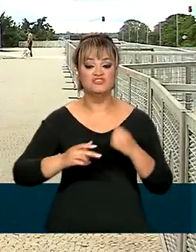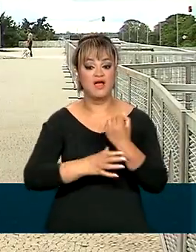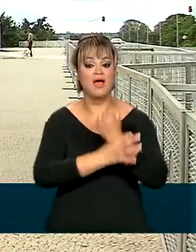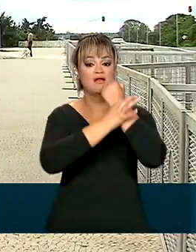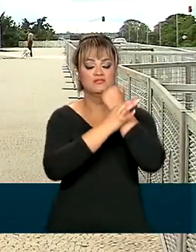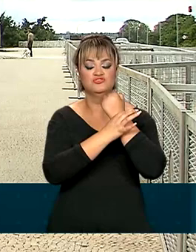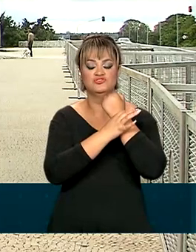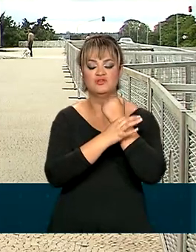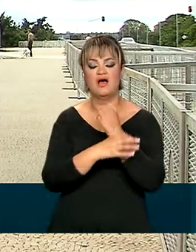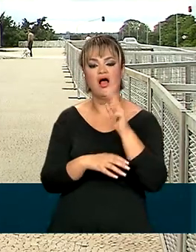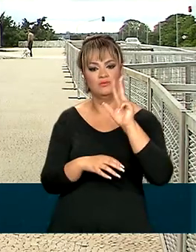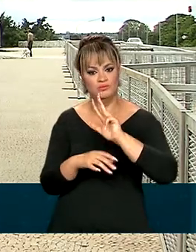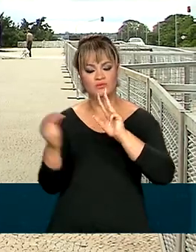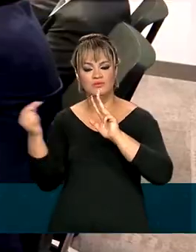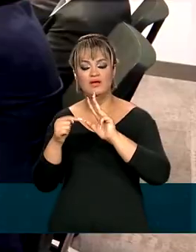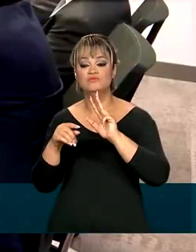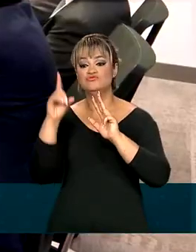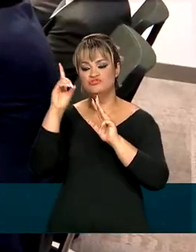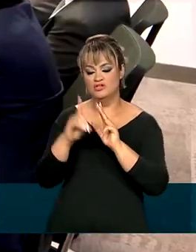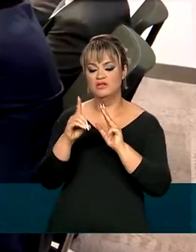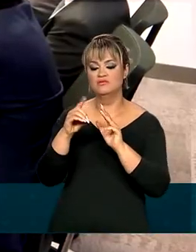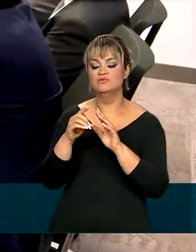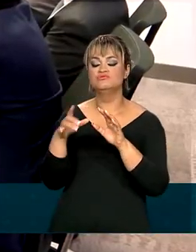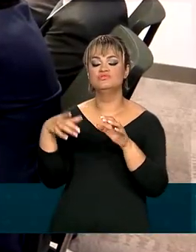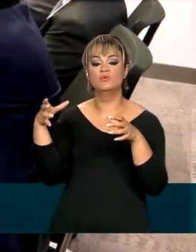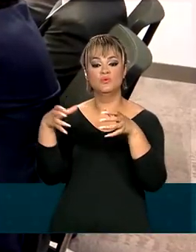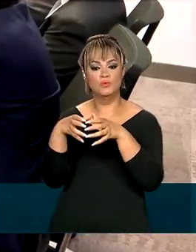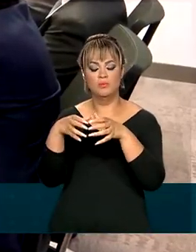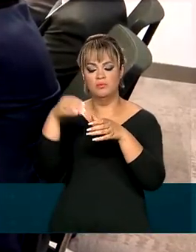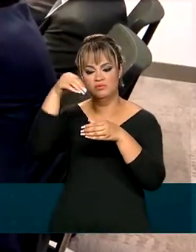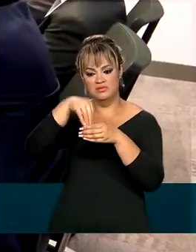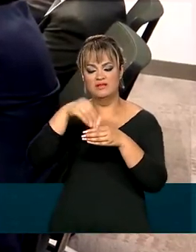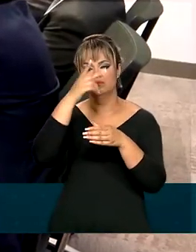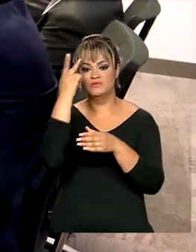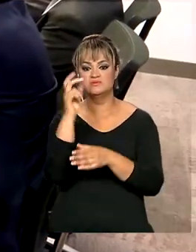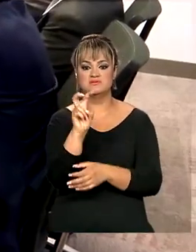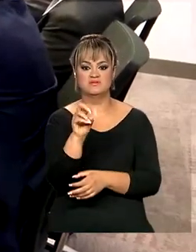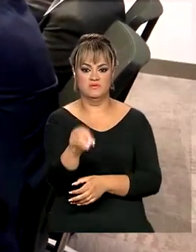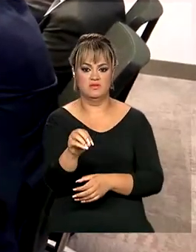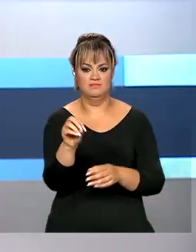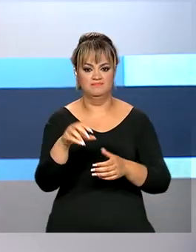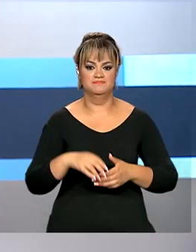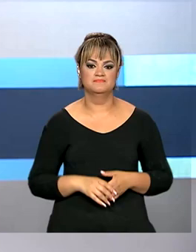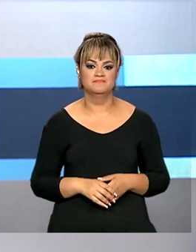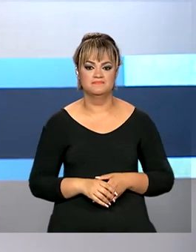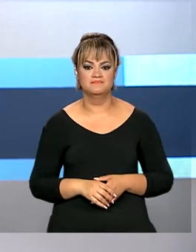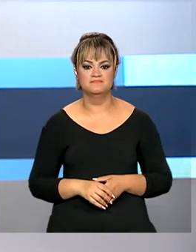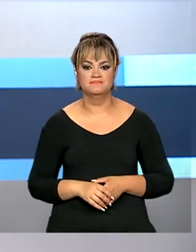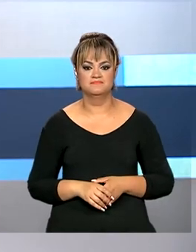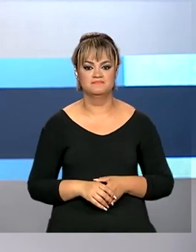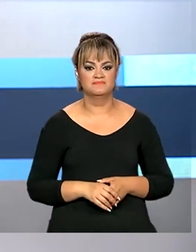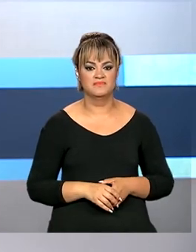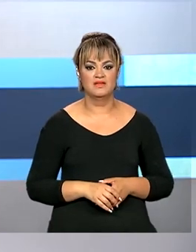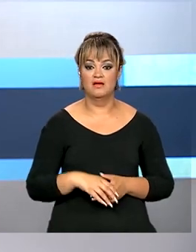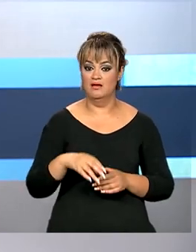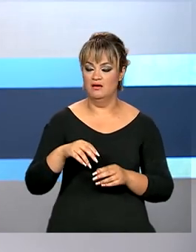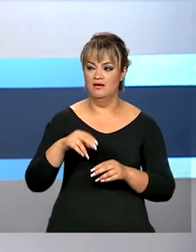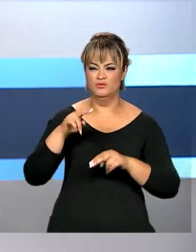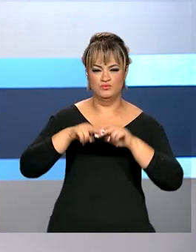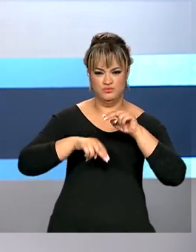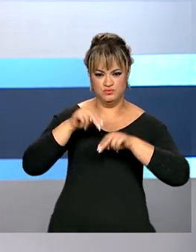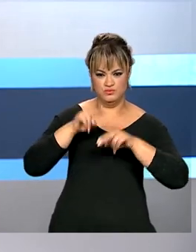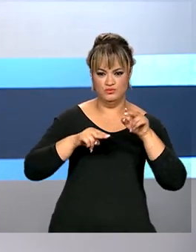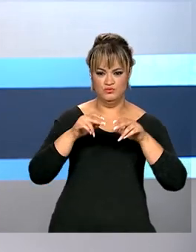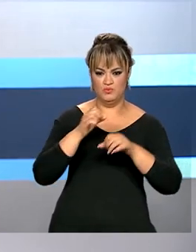presidente eleito o direito de constituir uma equipe com 50 cargos especiais. Entre junho de